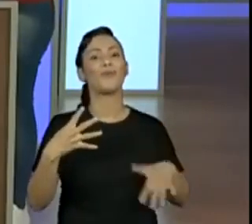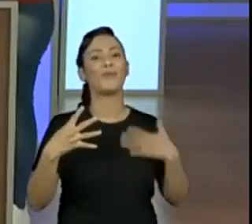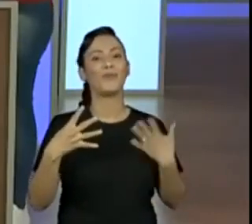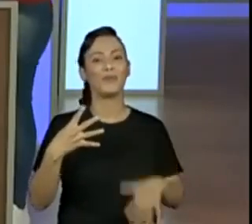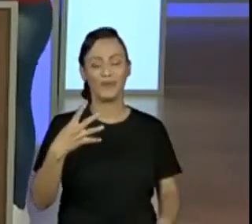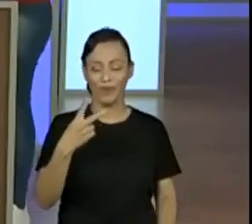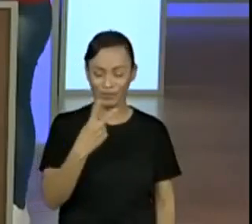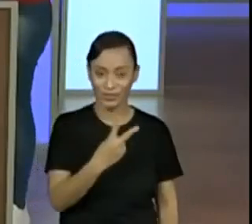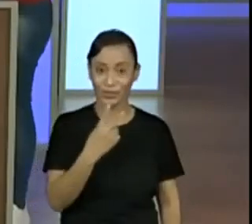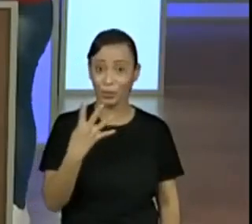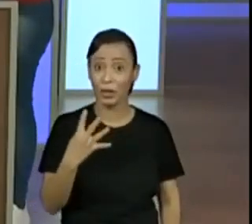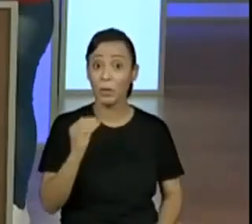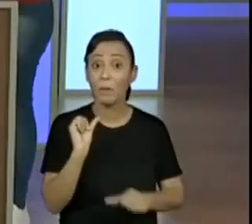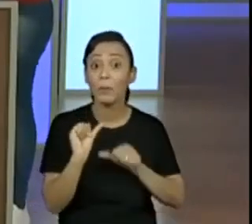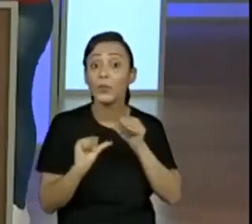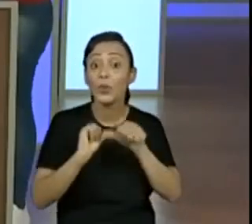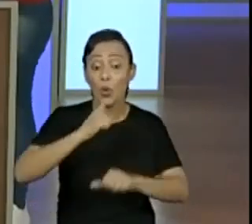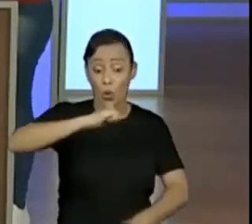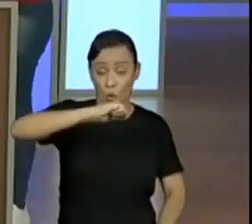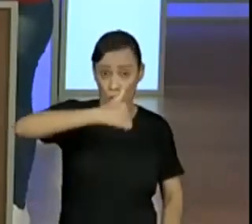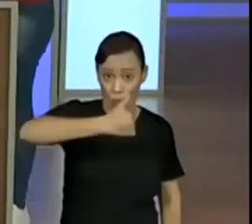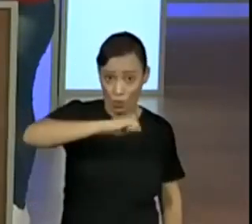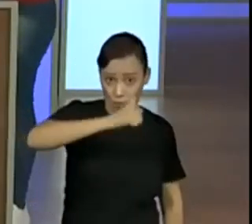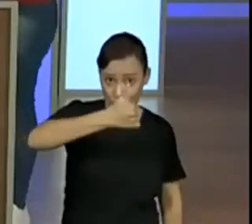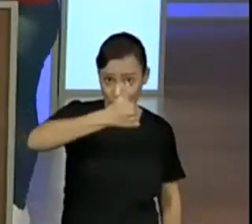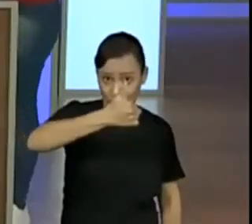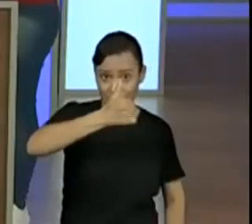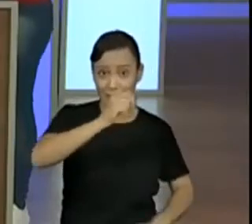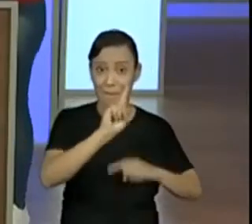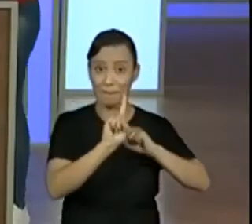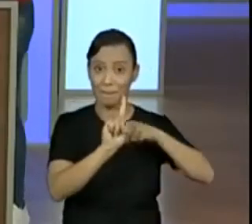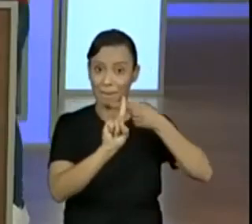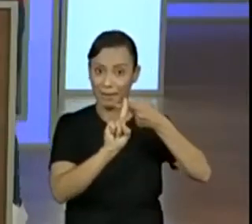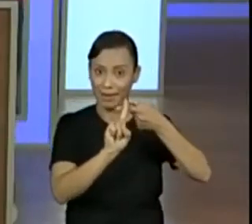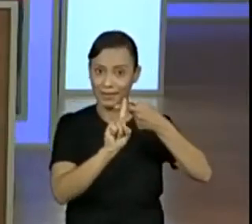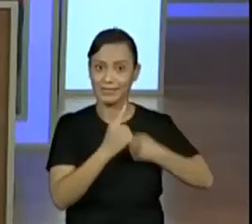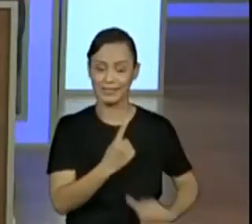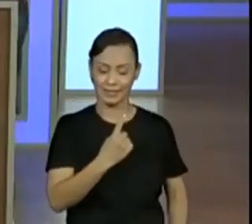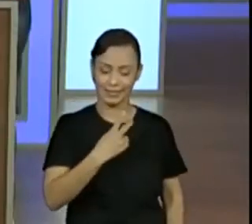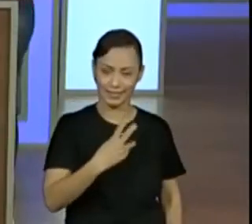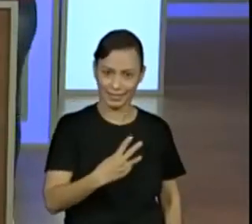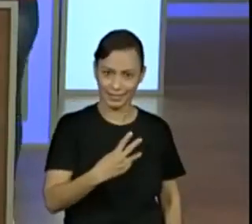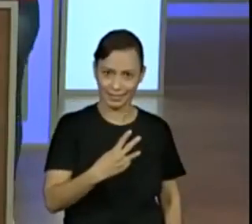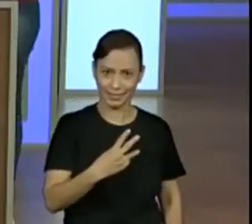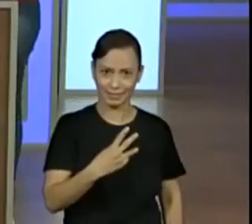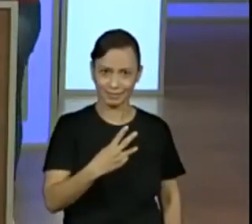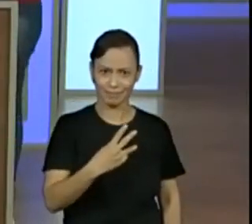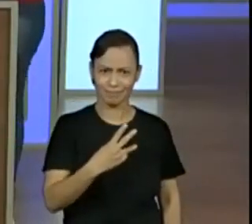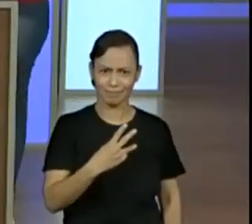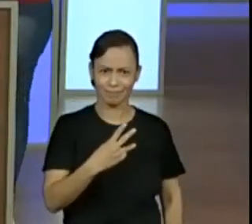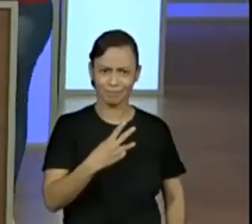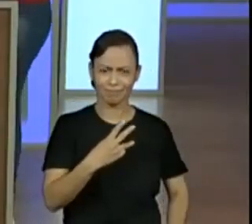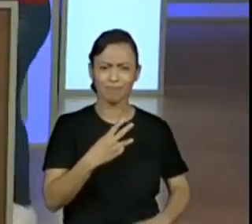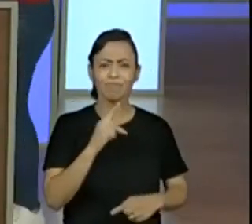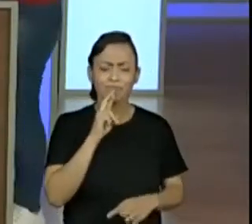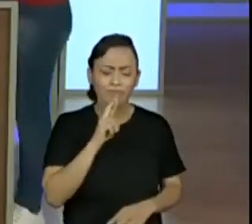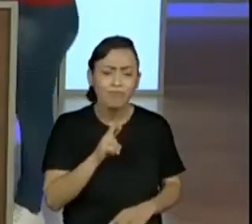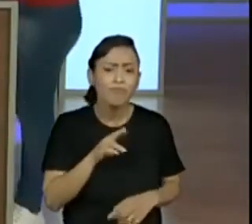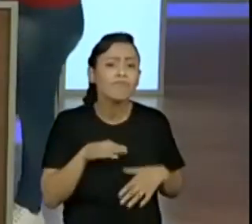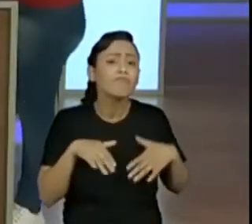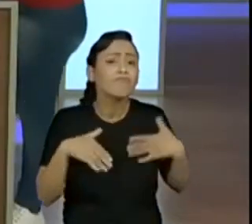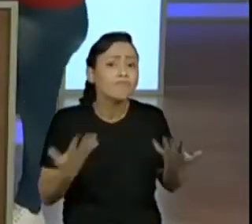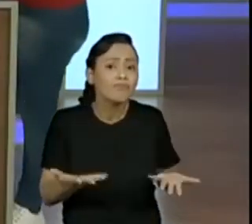treze. Antes a gente tinha onze mais doze. gente deu uma mudada para a gente poder